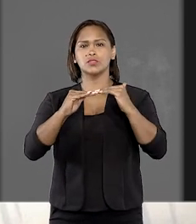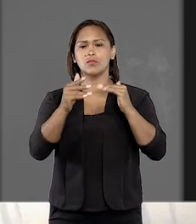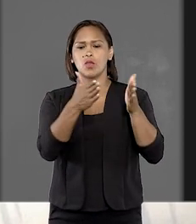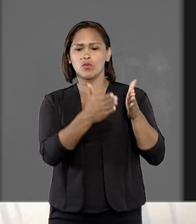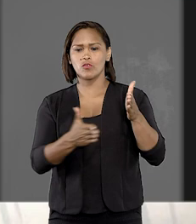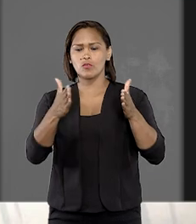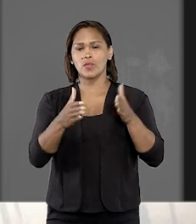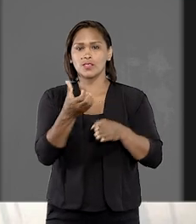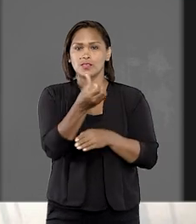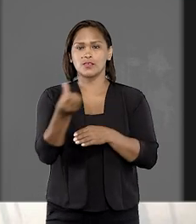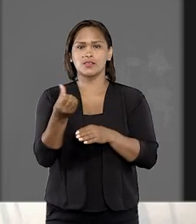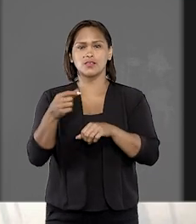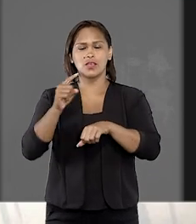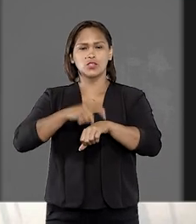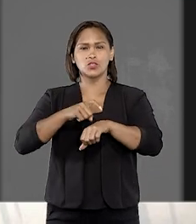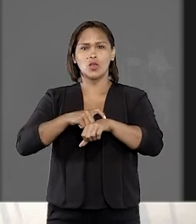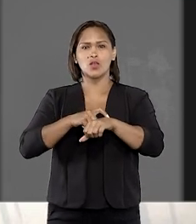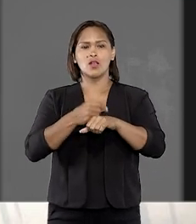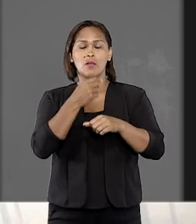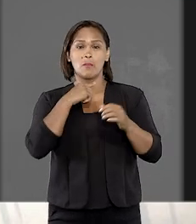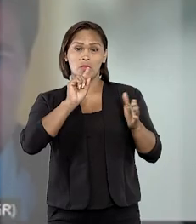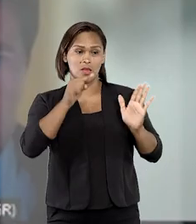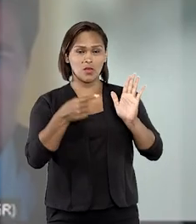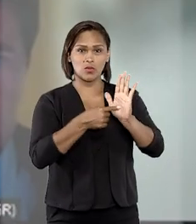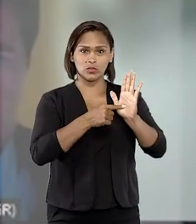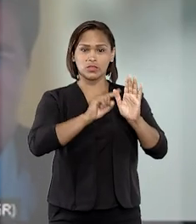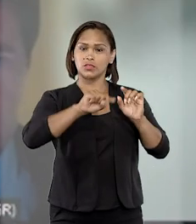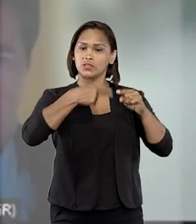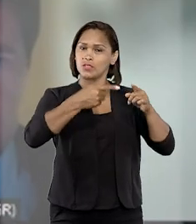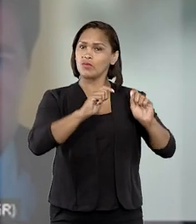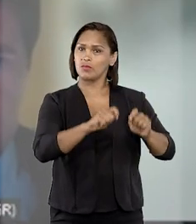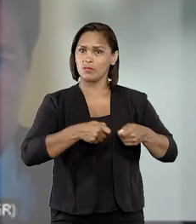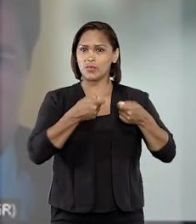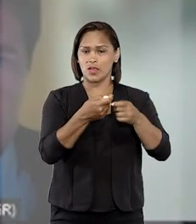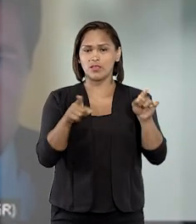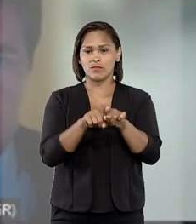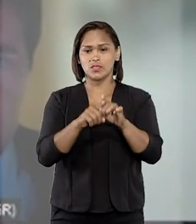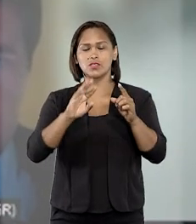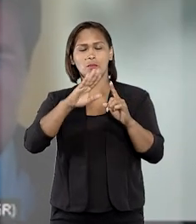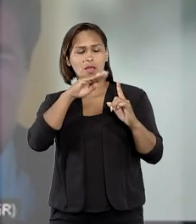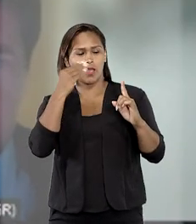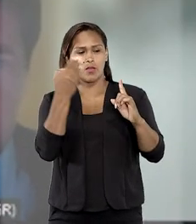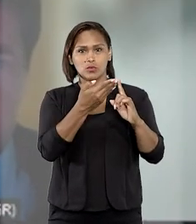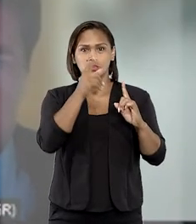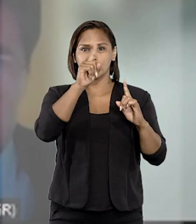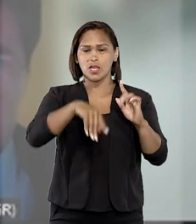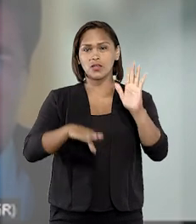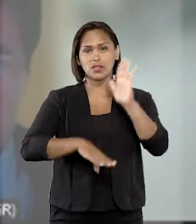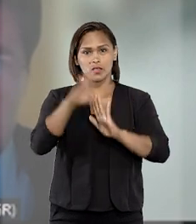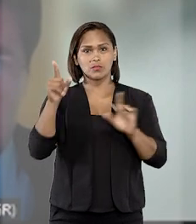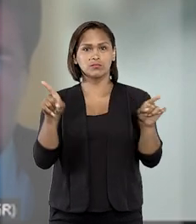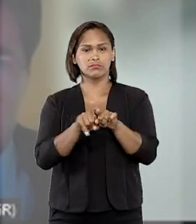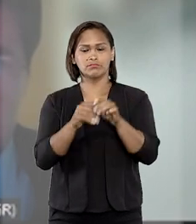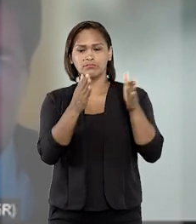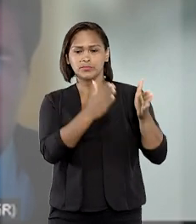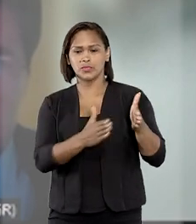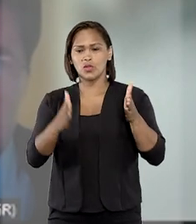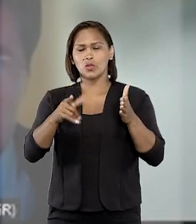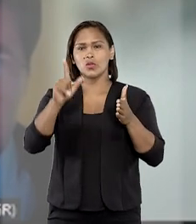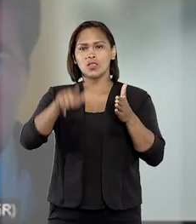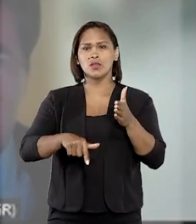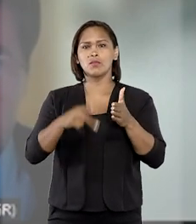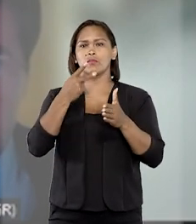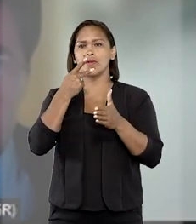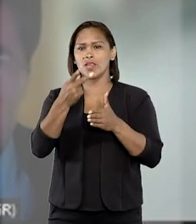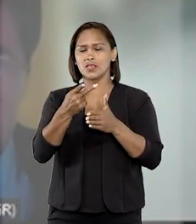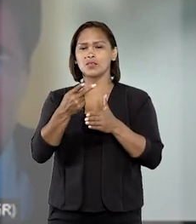estabelecido os prazos de 6 horas para a acusação e 6 horas para as defesas dos réus. E aumentado também o tempo para